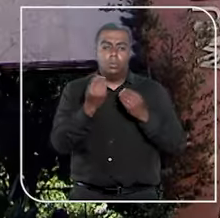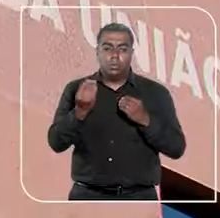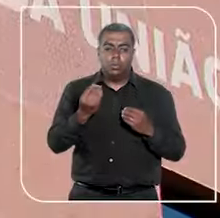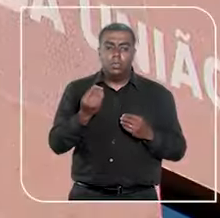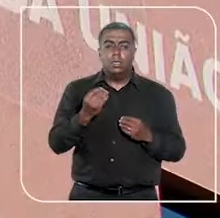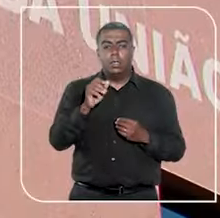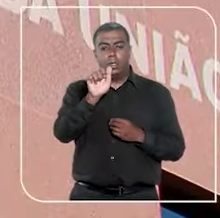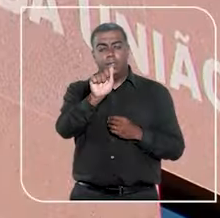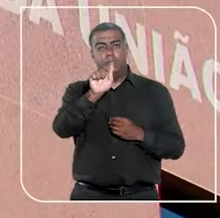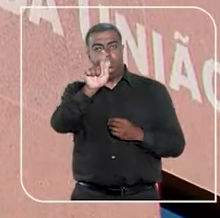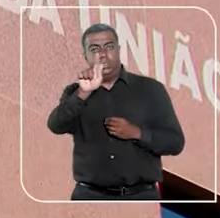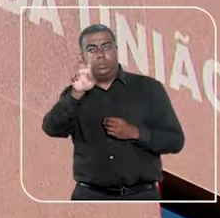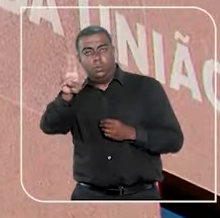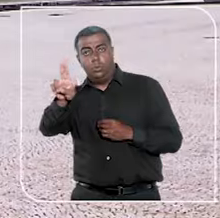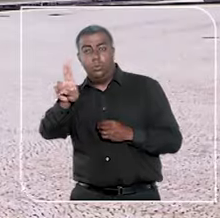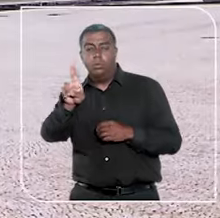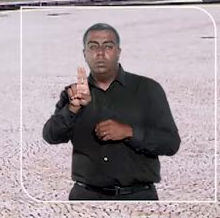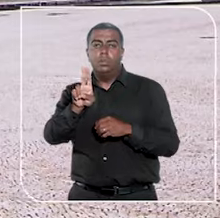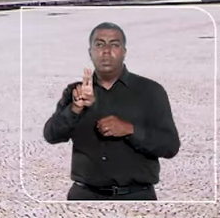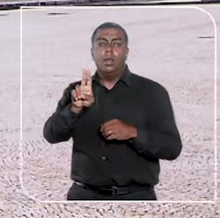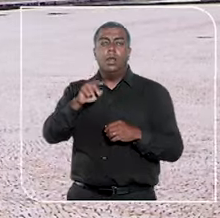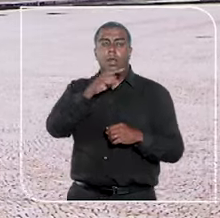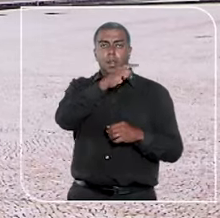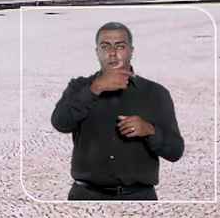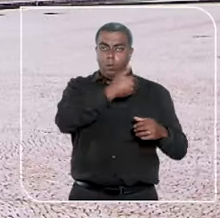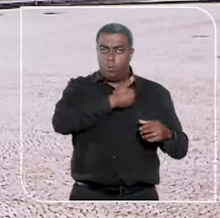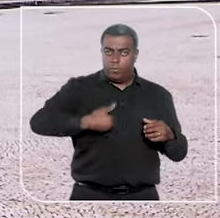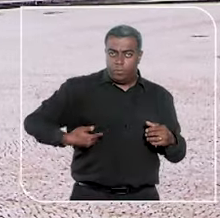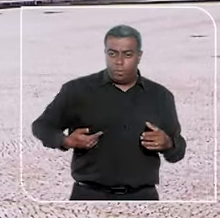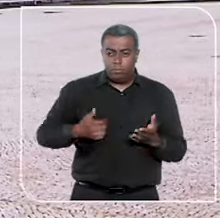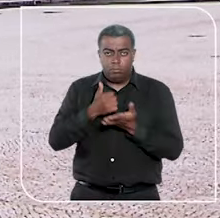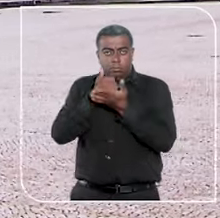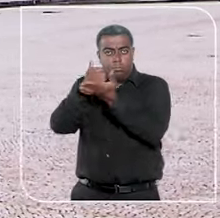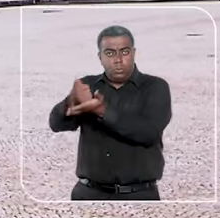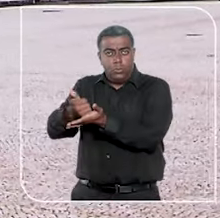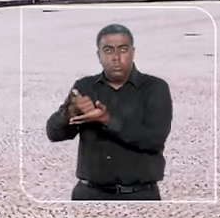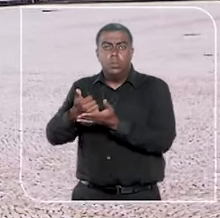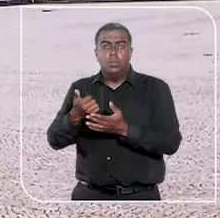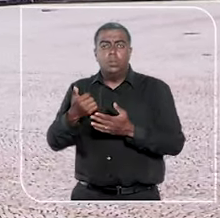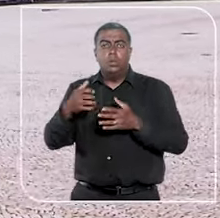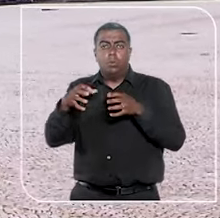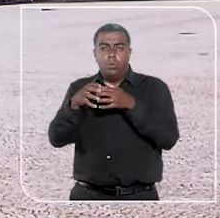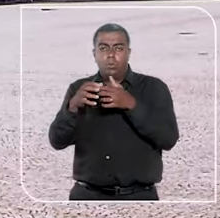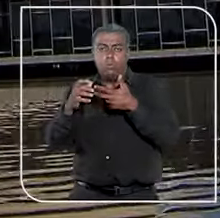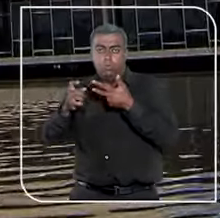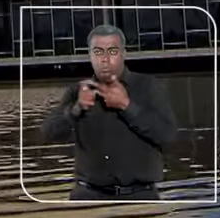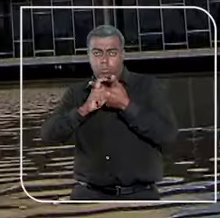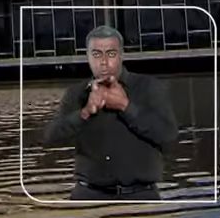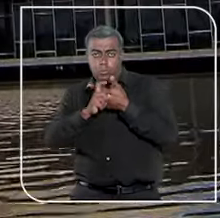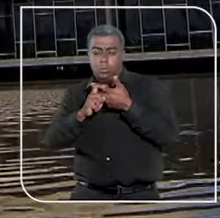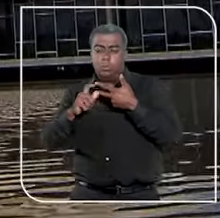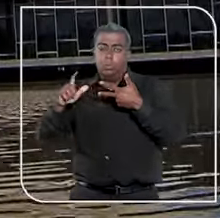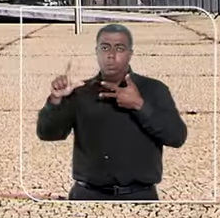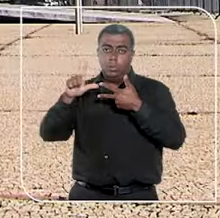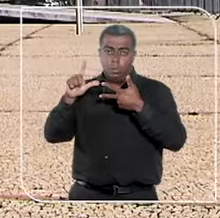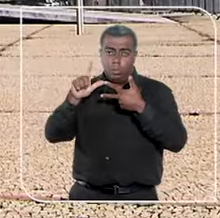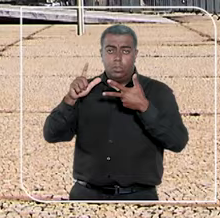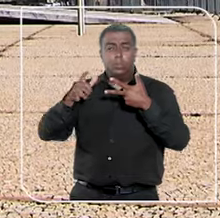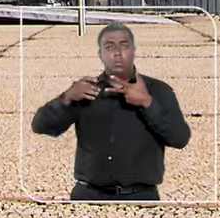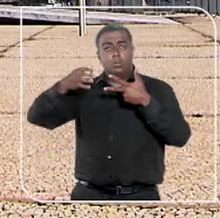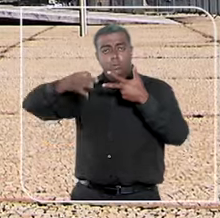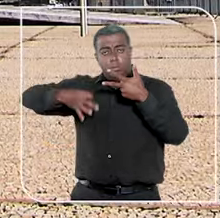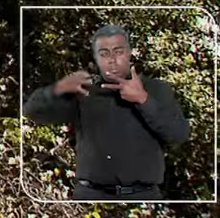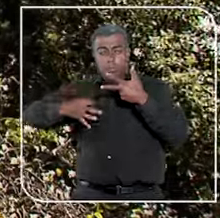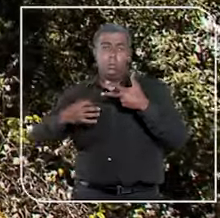representar o poder público, prestar atividades de assessoramento jurídico aos poderes executivo, legislativo e